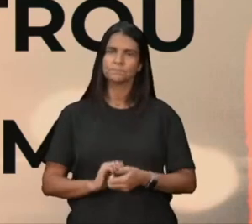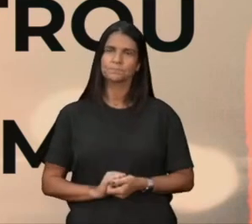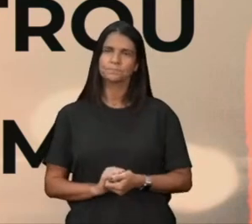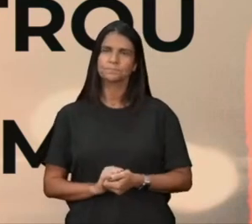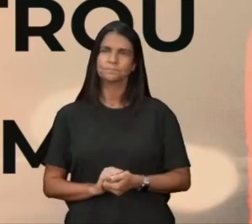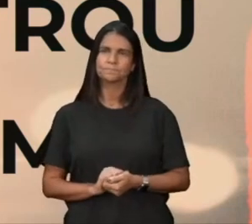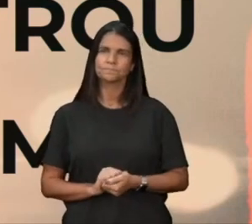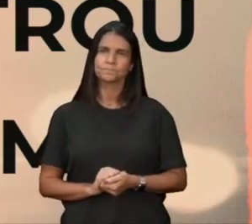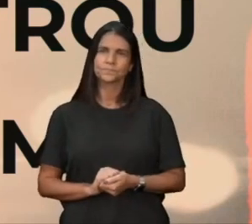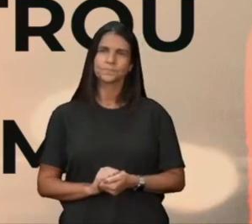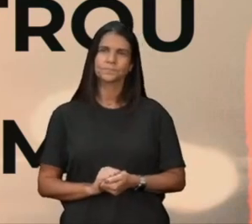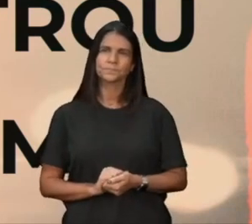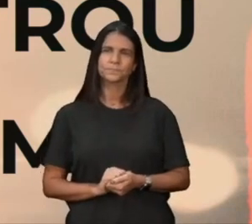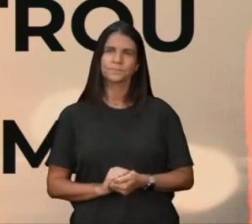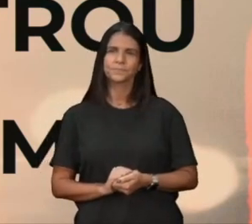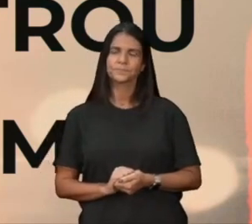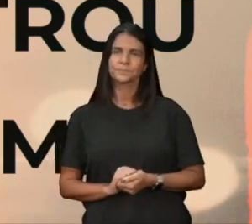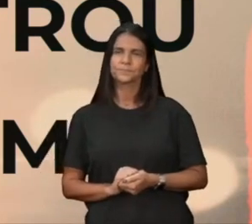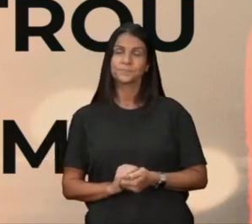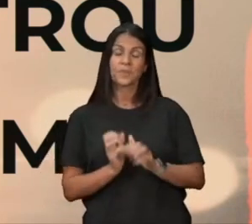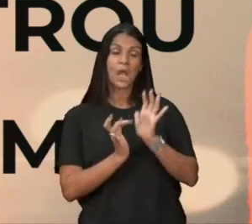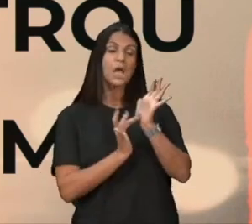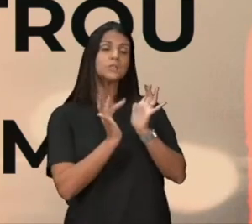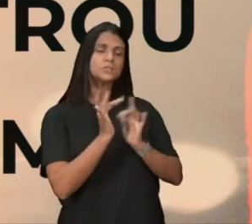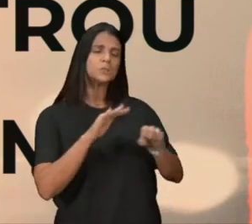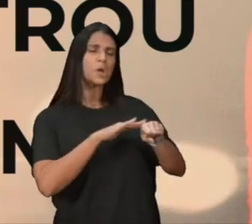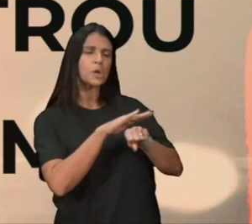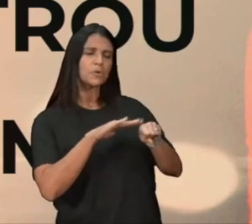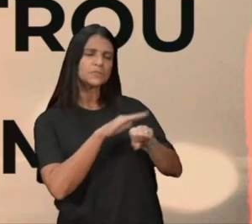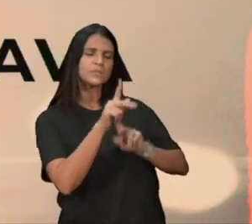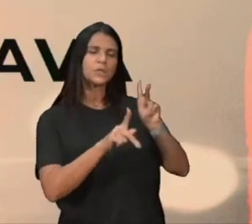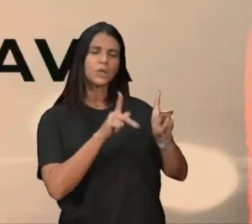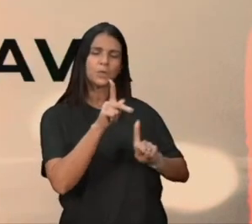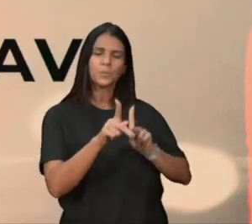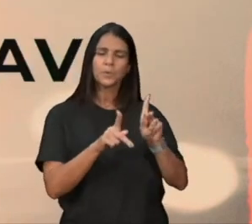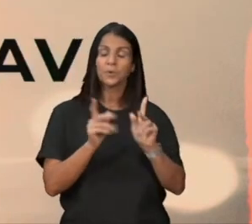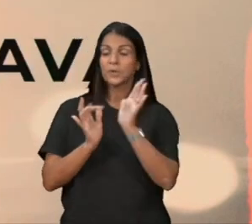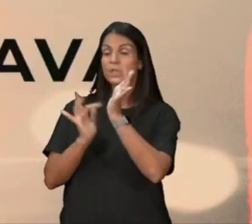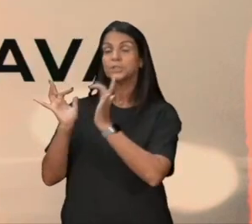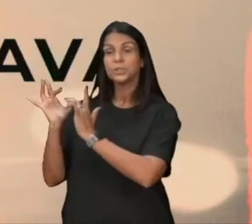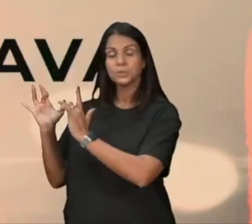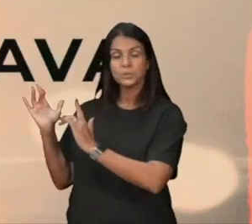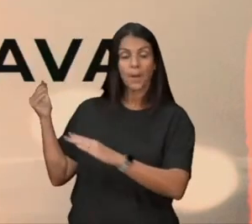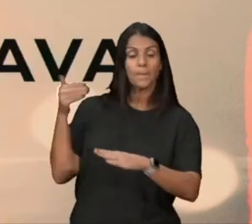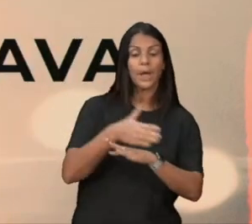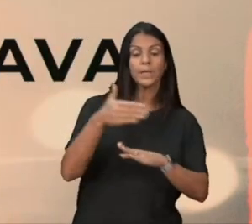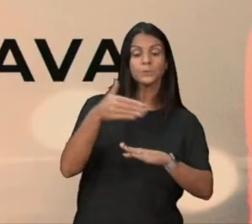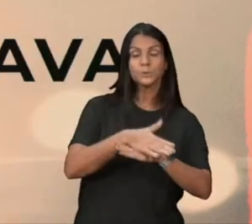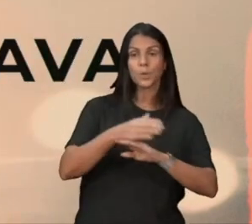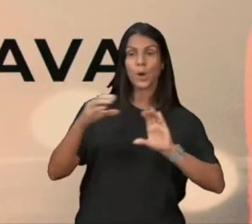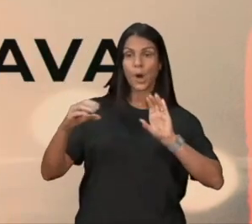Tendo terminado de dizer tudo isso ao povo, Jesus entrou em Cafarnaum, ali estava o servo de um centurião,